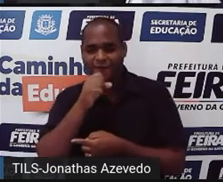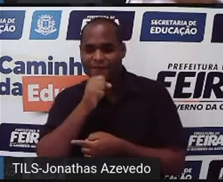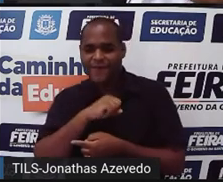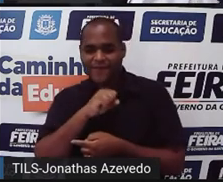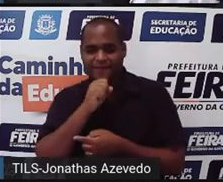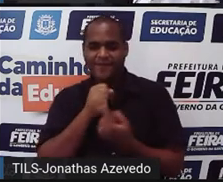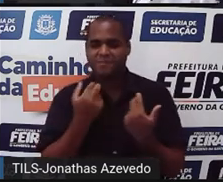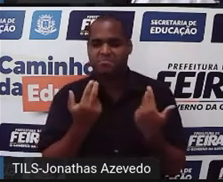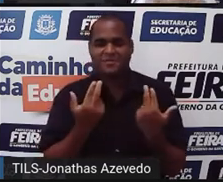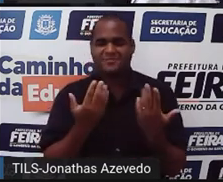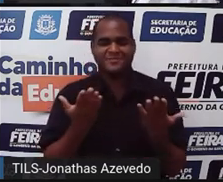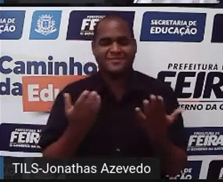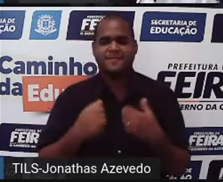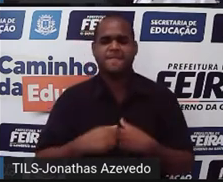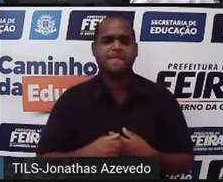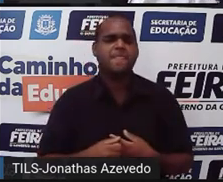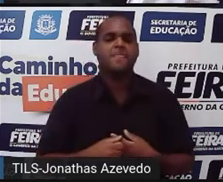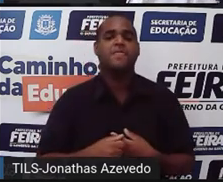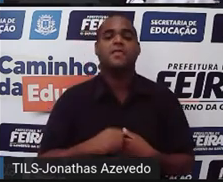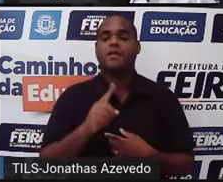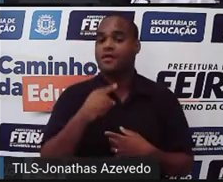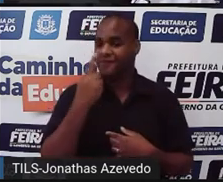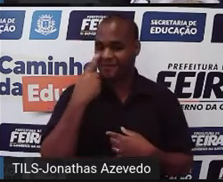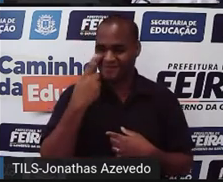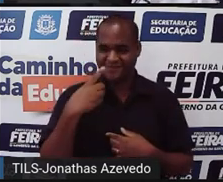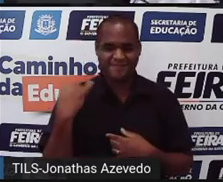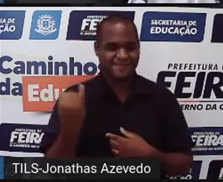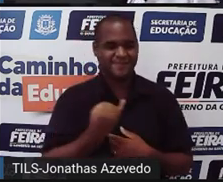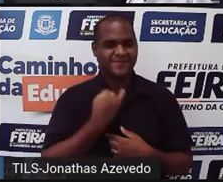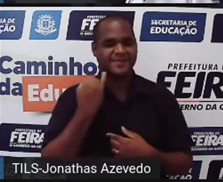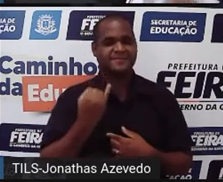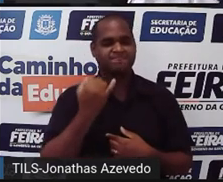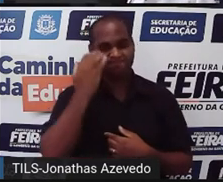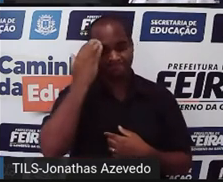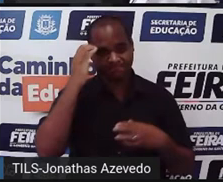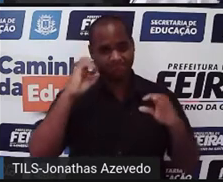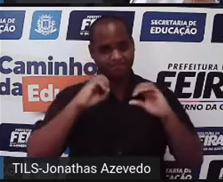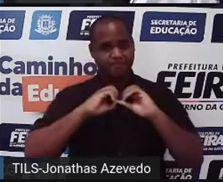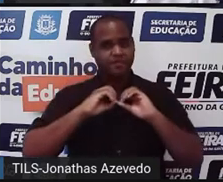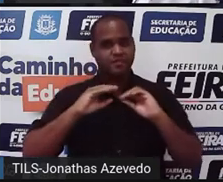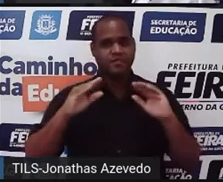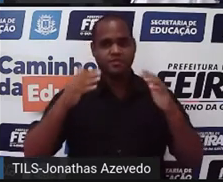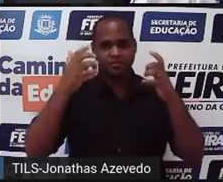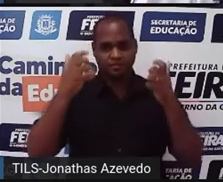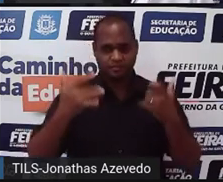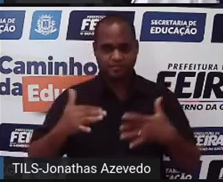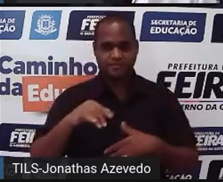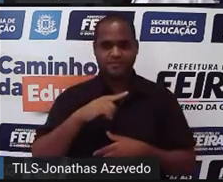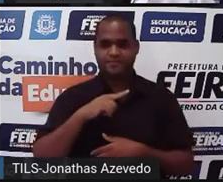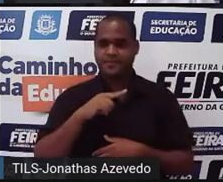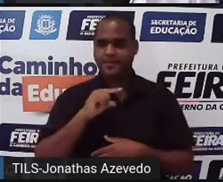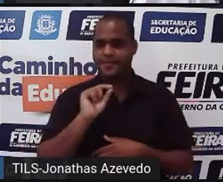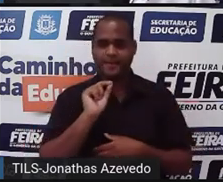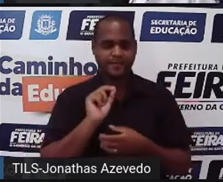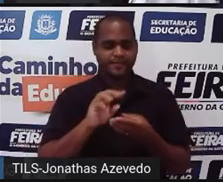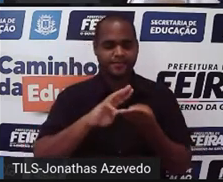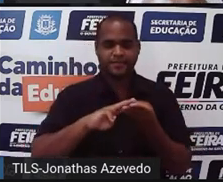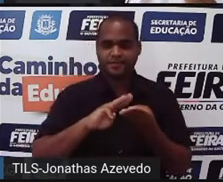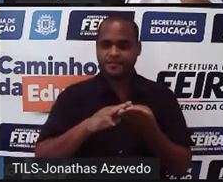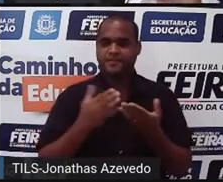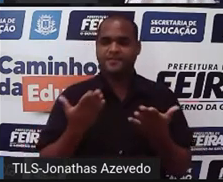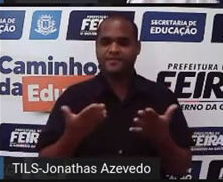Então, veja o quanto é importante essa coisinha da interpretação em matemática. Tá?